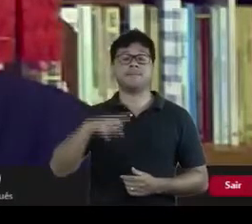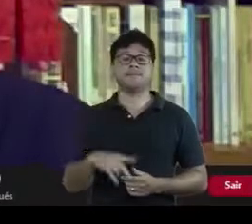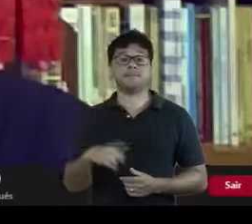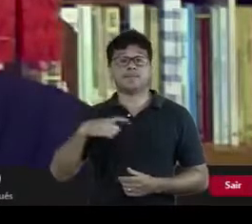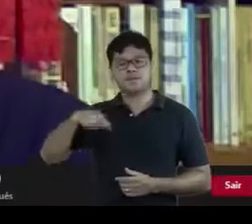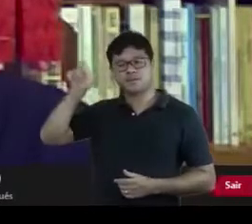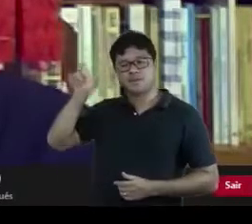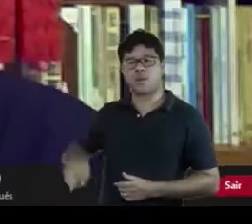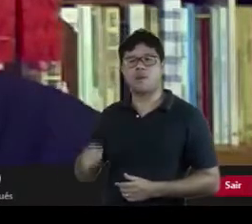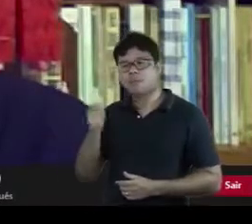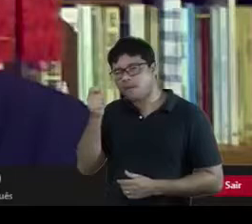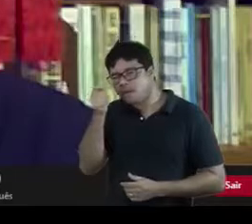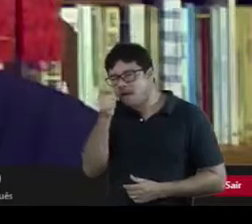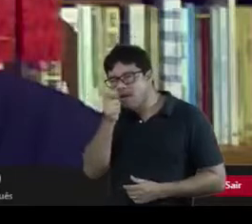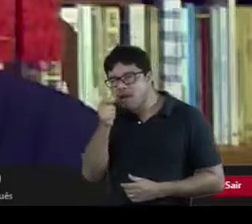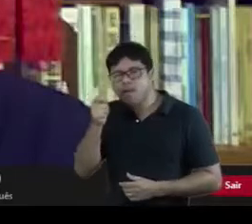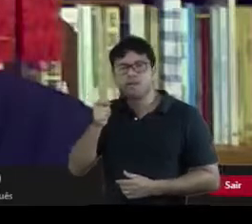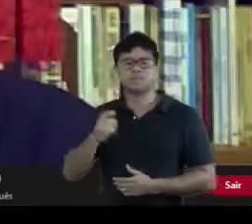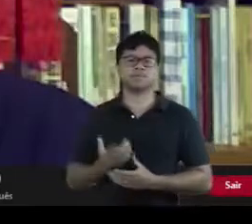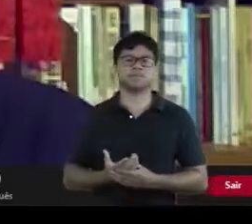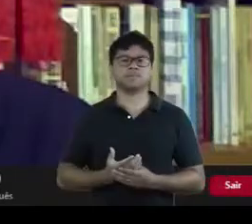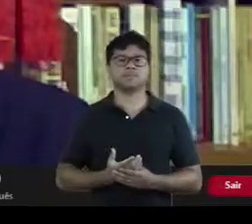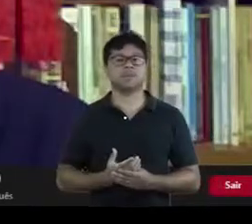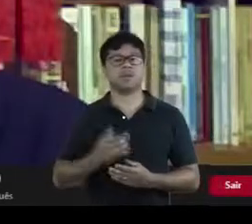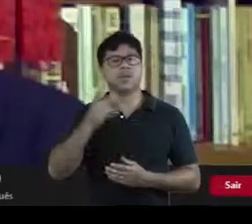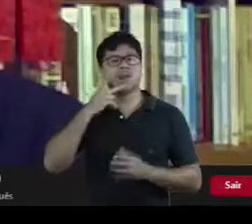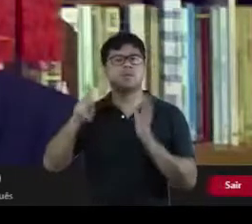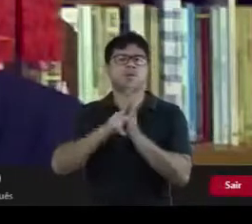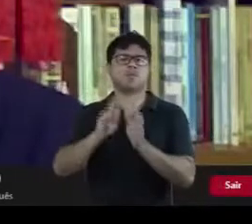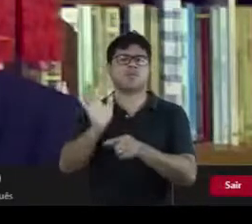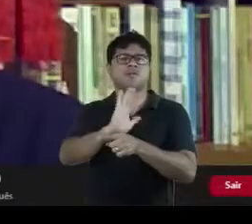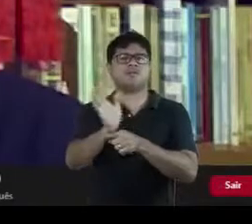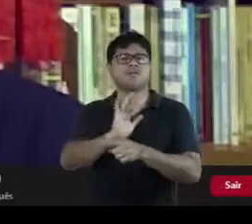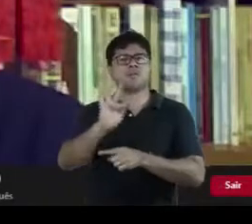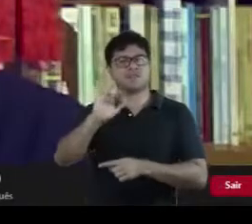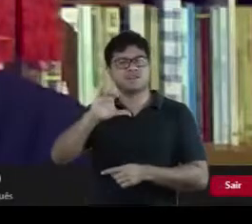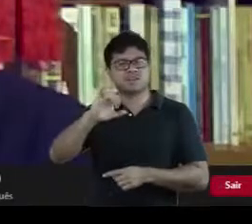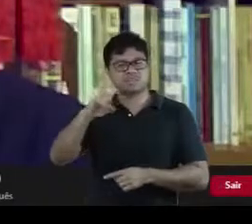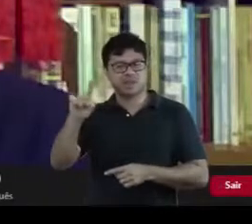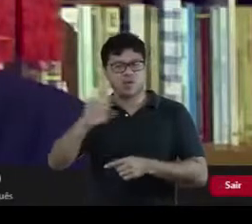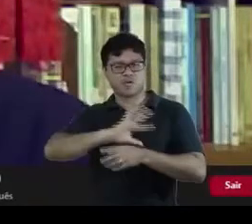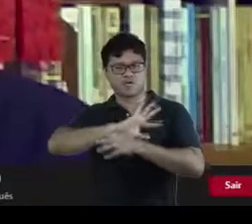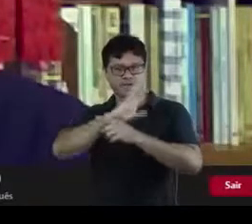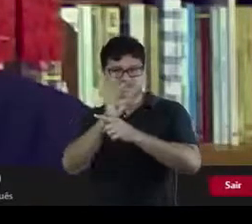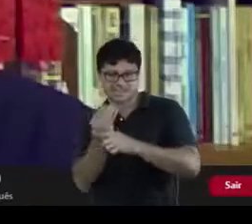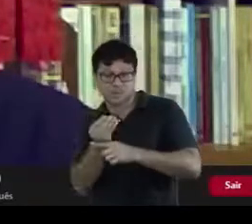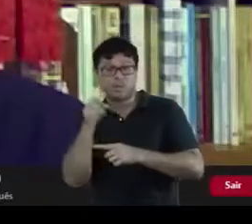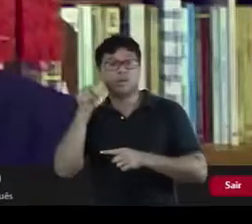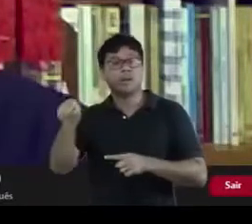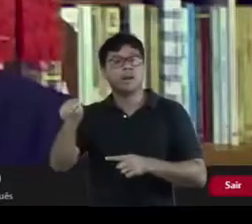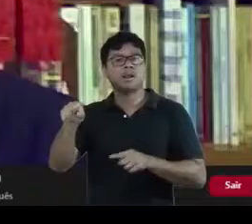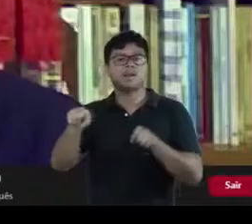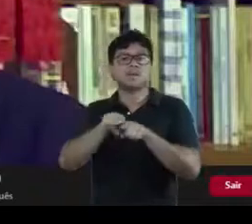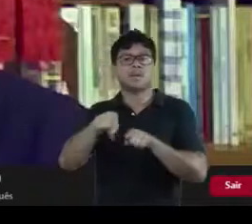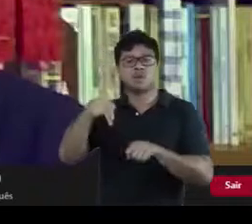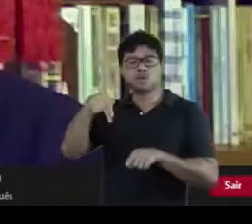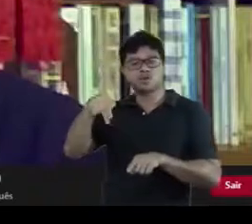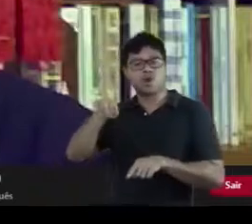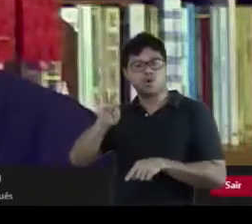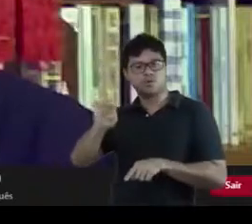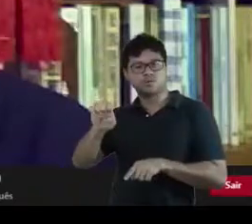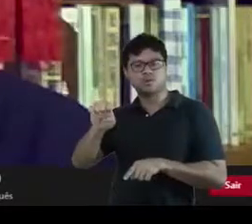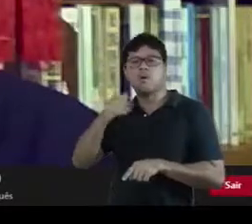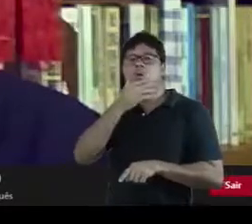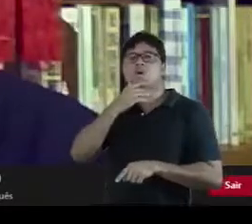detetive Cliff Genway, personagem de ficção de diversos romances e alter ego do escritor norte-americano John